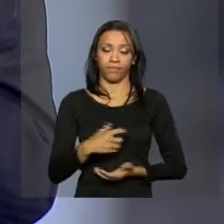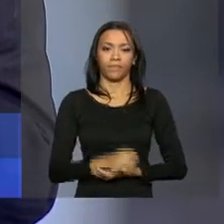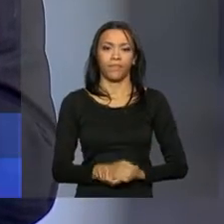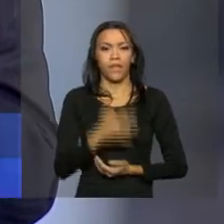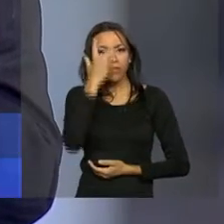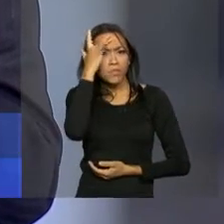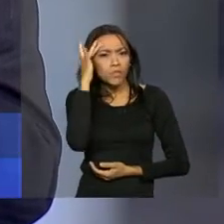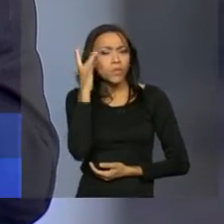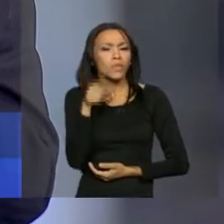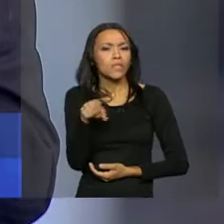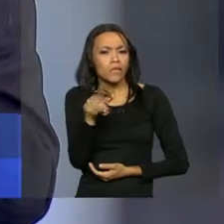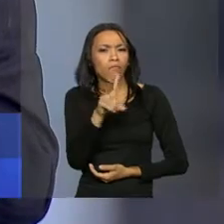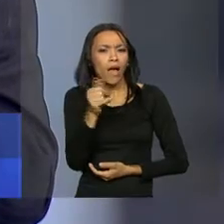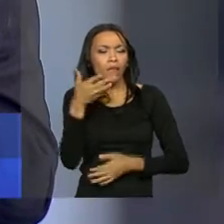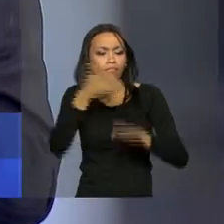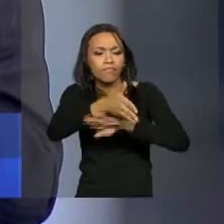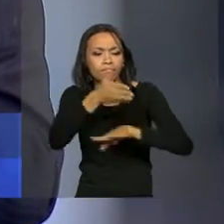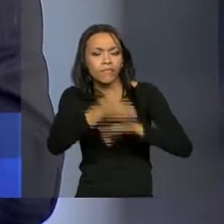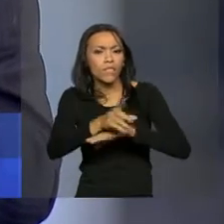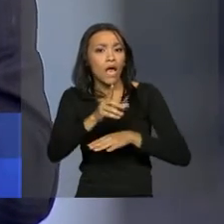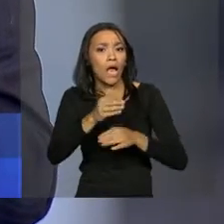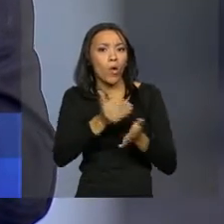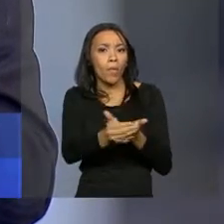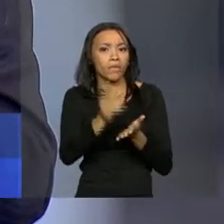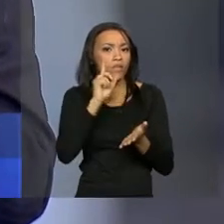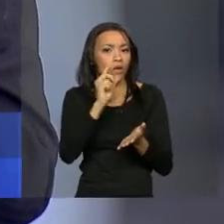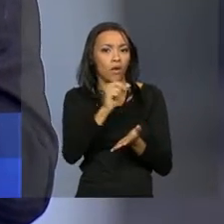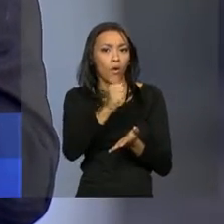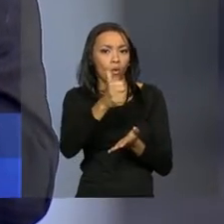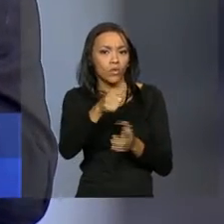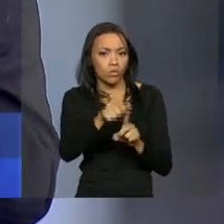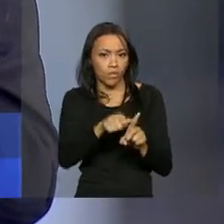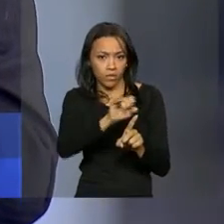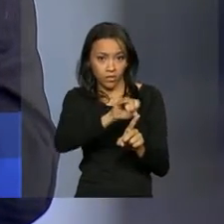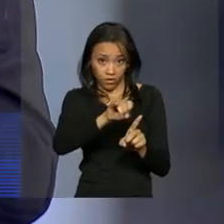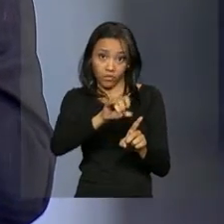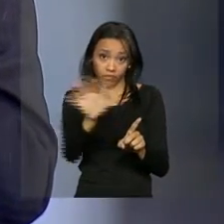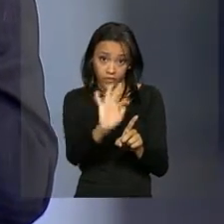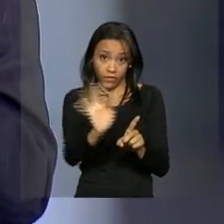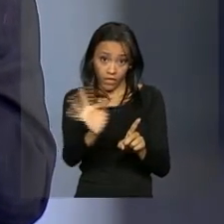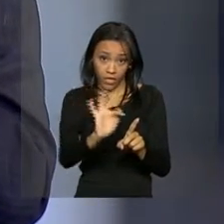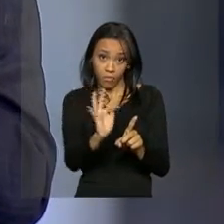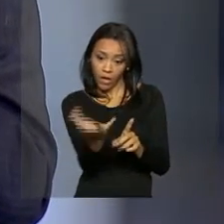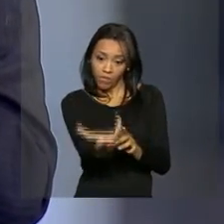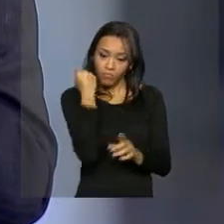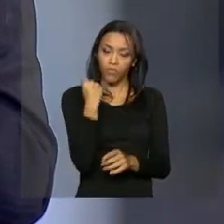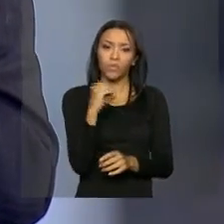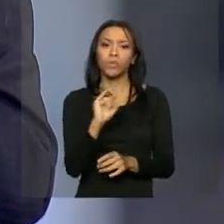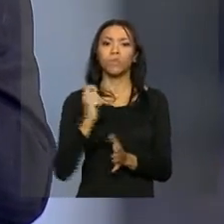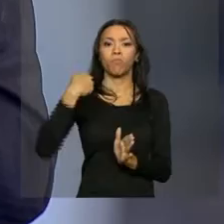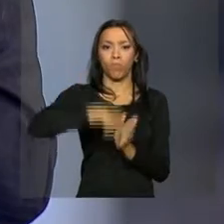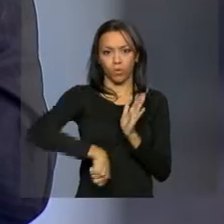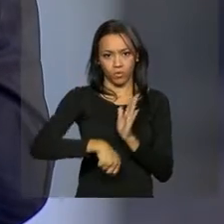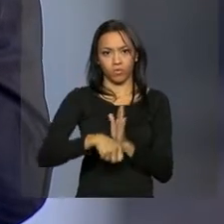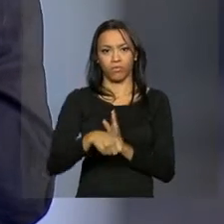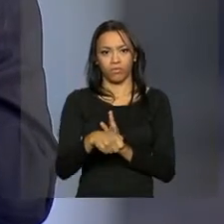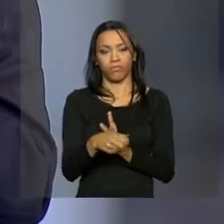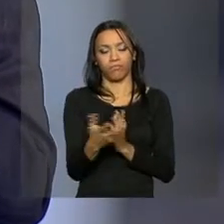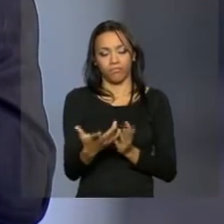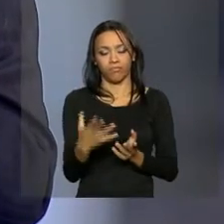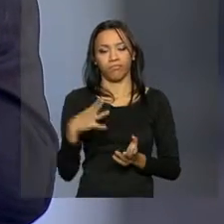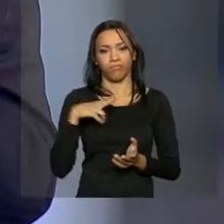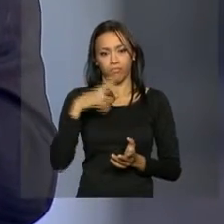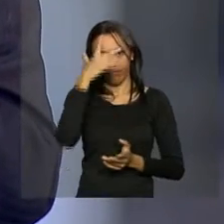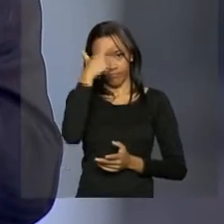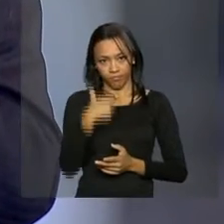contribuintes vão poder consultar a partir do dia 11 de fevereiro o lote de restituição residual do Imposto de Renda Pessoa